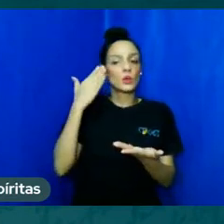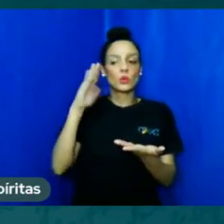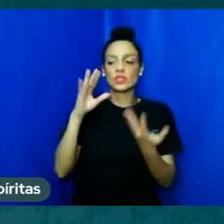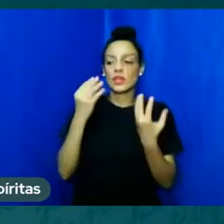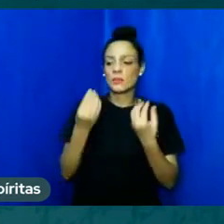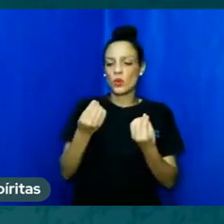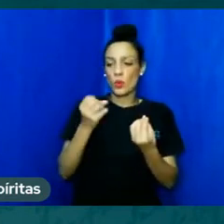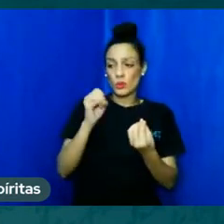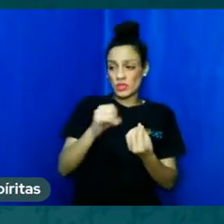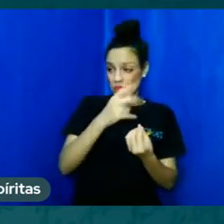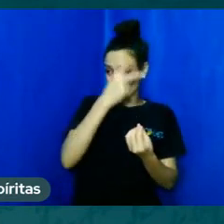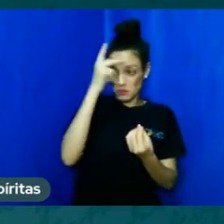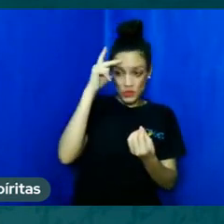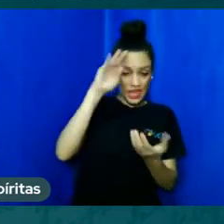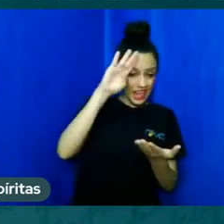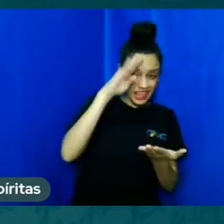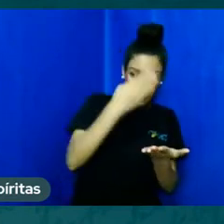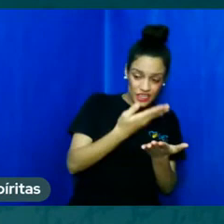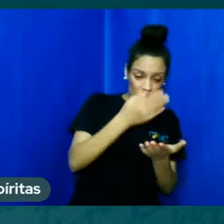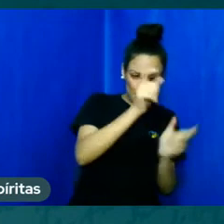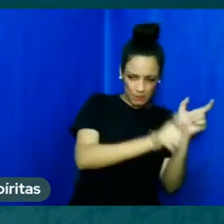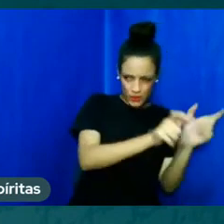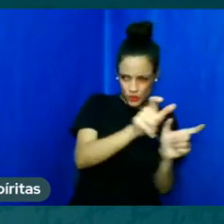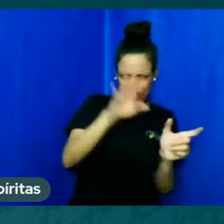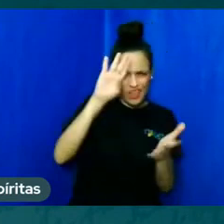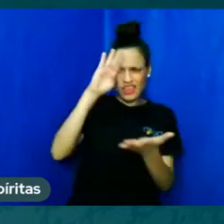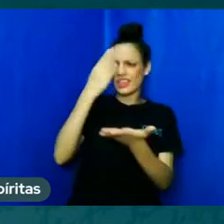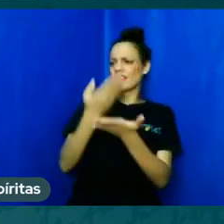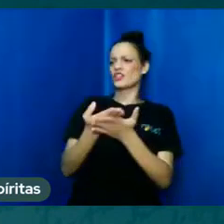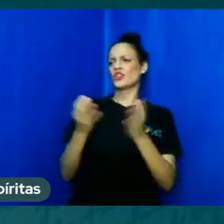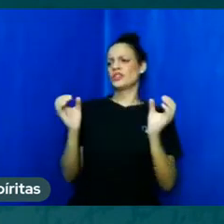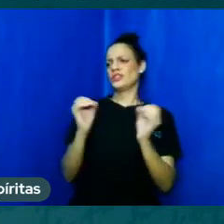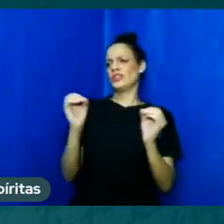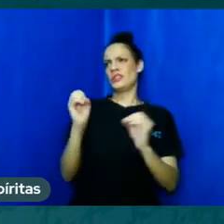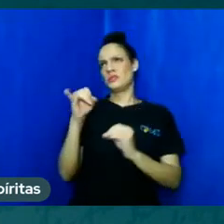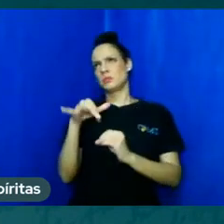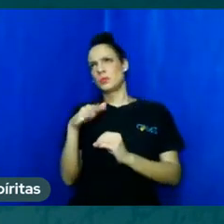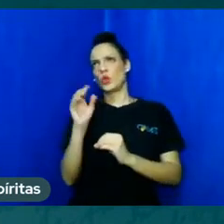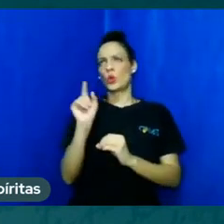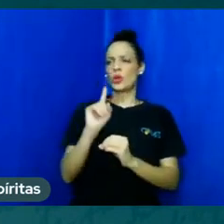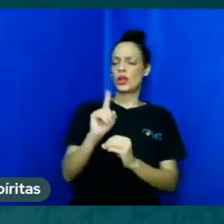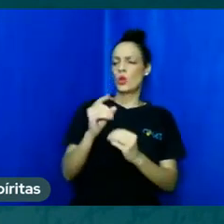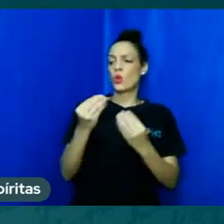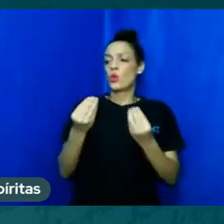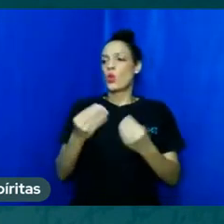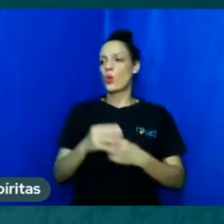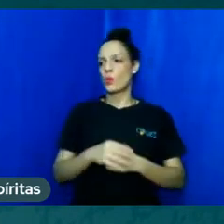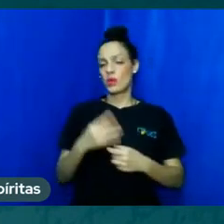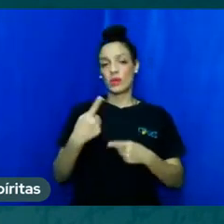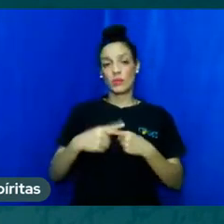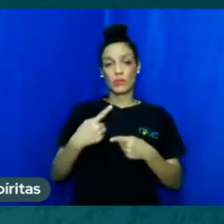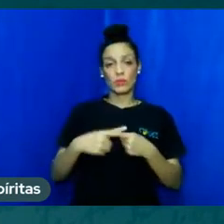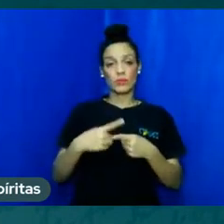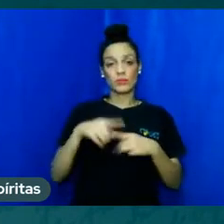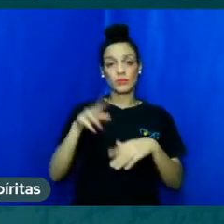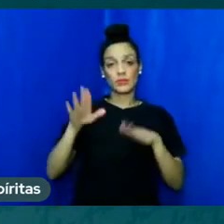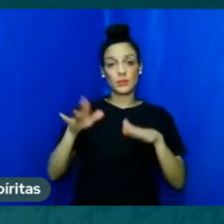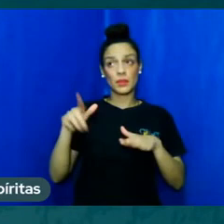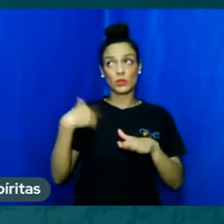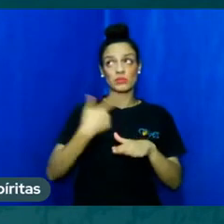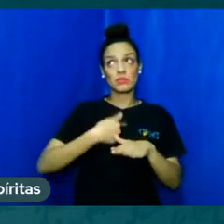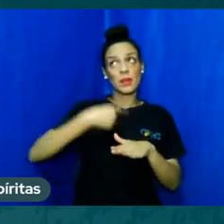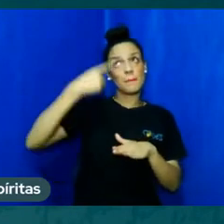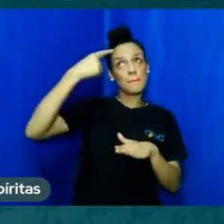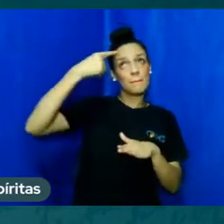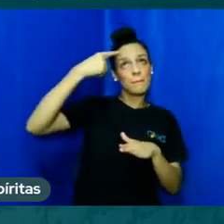né? Porque uma coisa é a nossa mente. Outra coisa é aquilo que eu carrego dentro